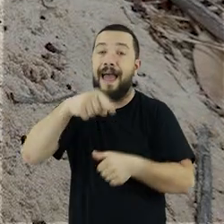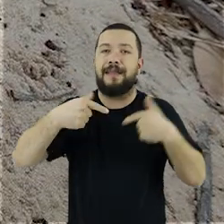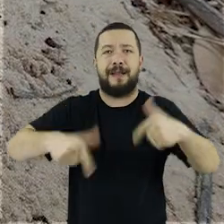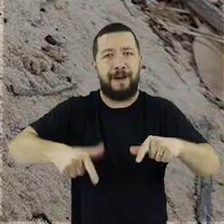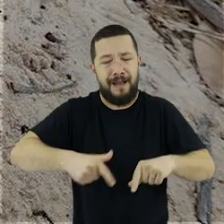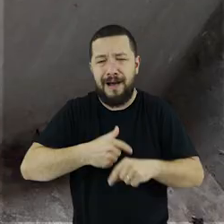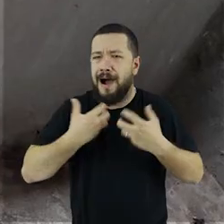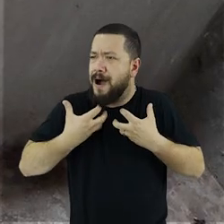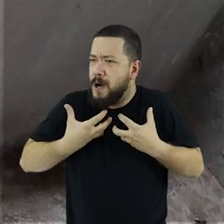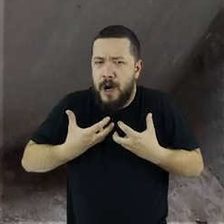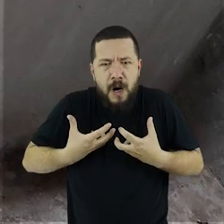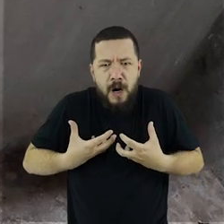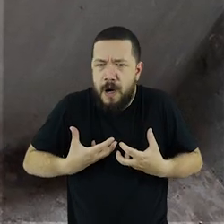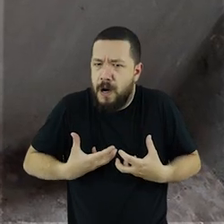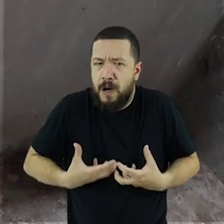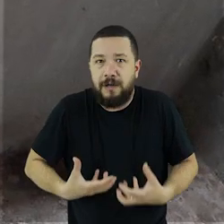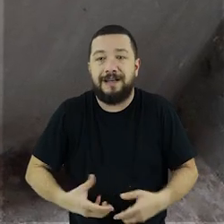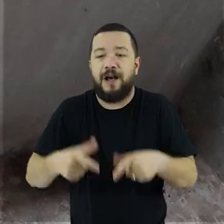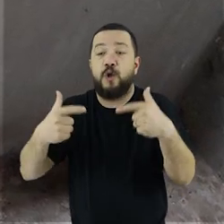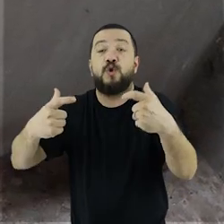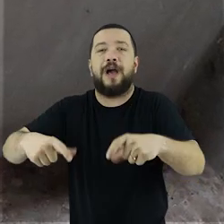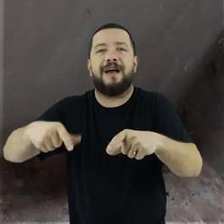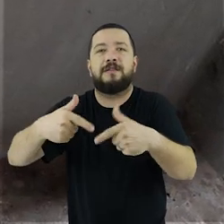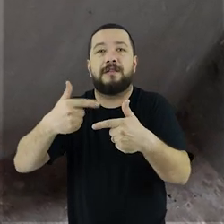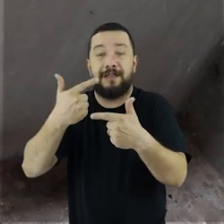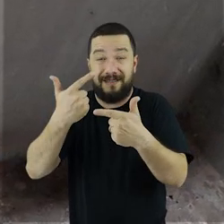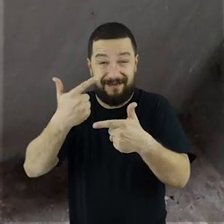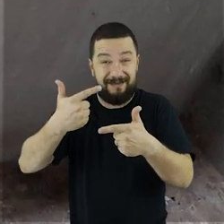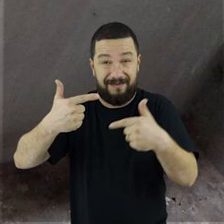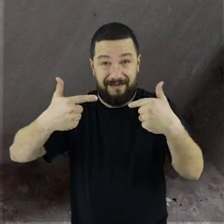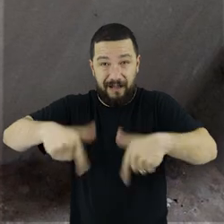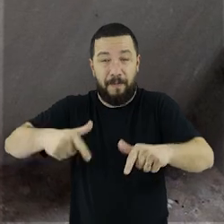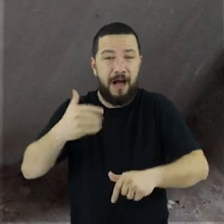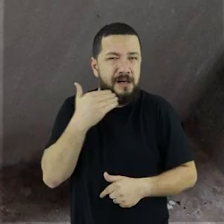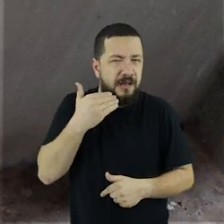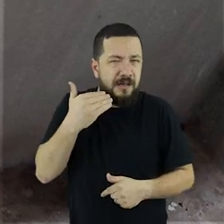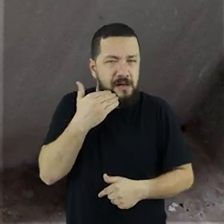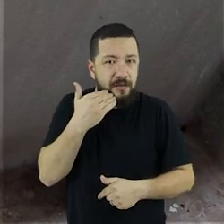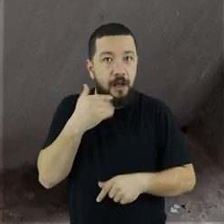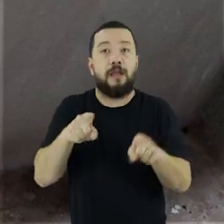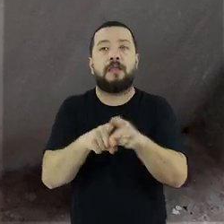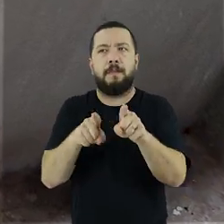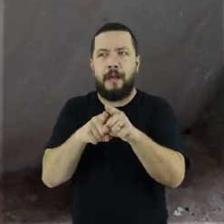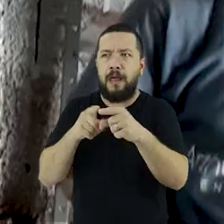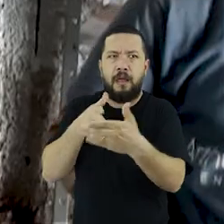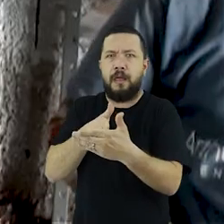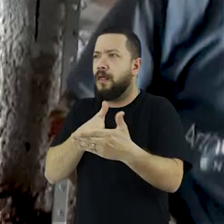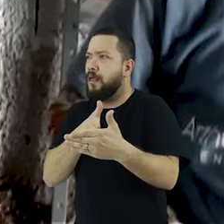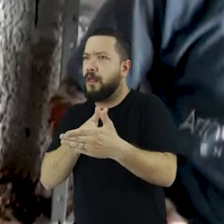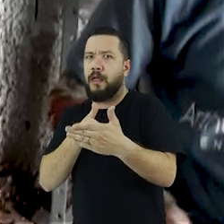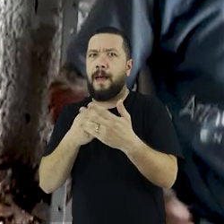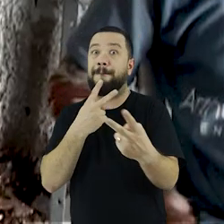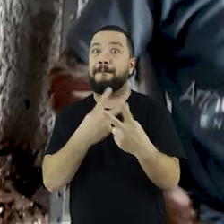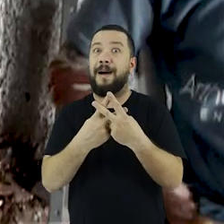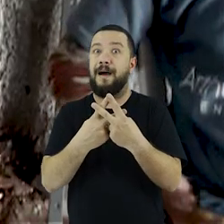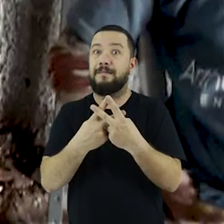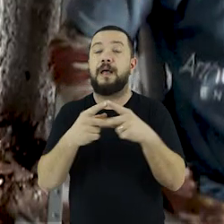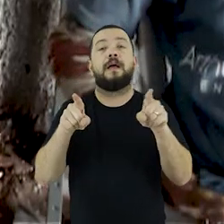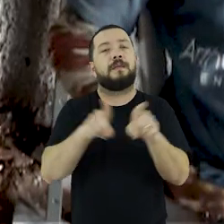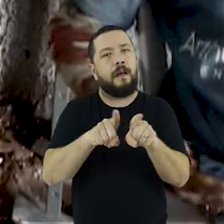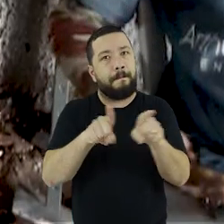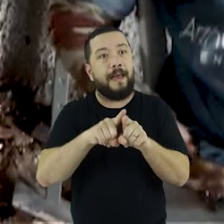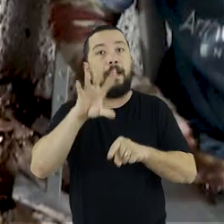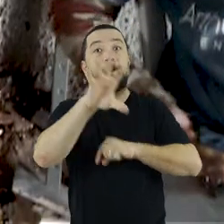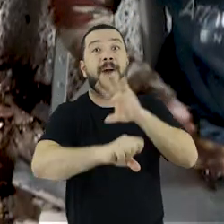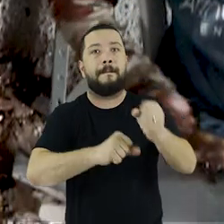exaustiva, condições degradantes no ambiente de trabalho, restrição de locomoção, a vigilância ostensiva e a